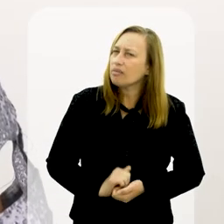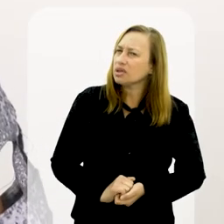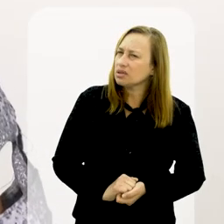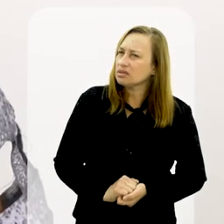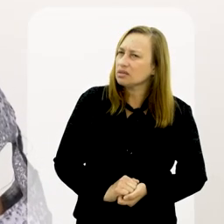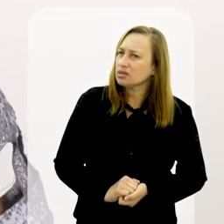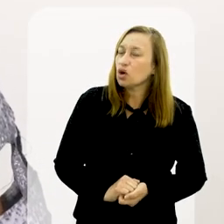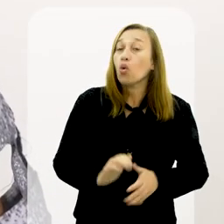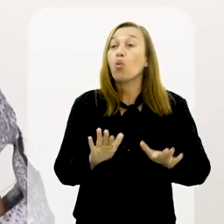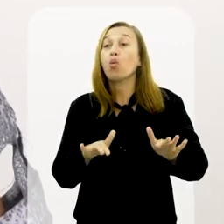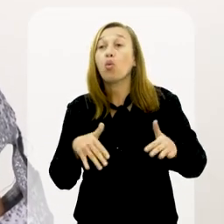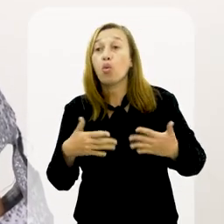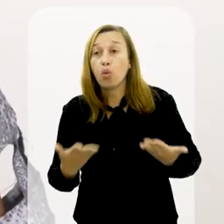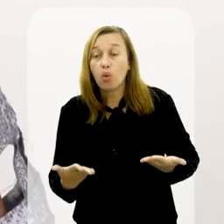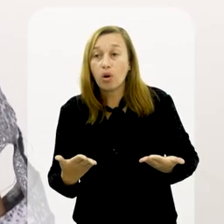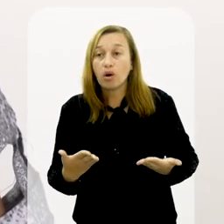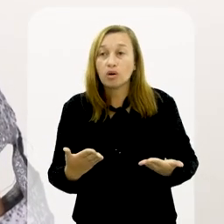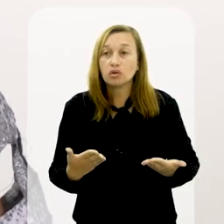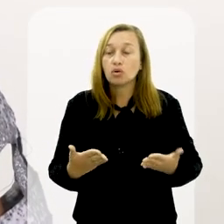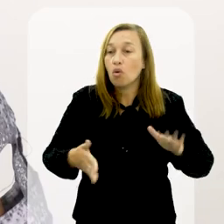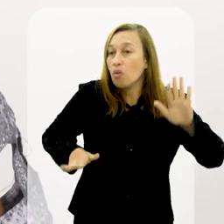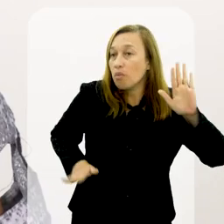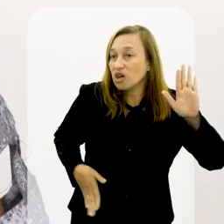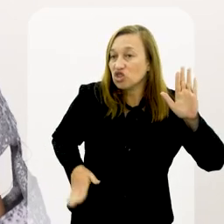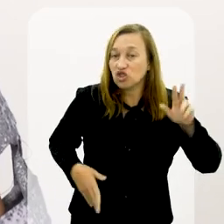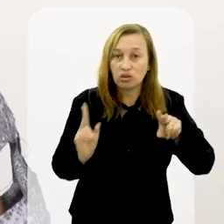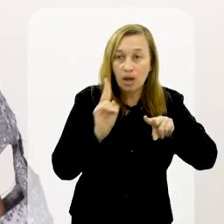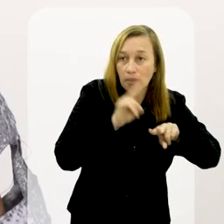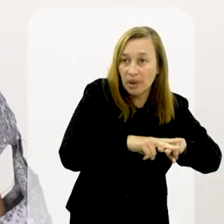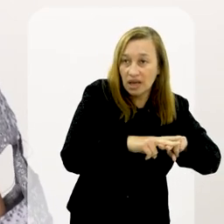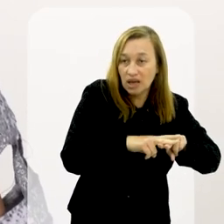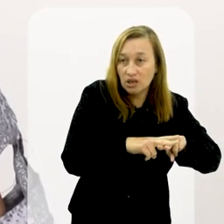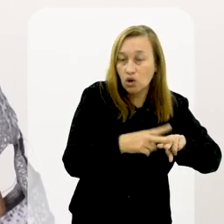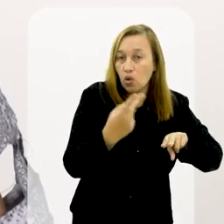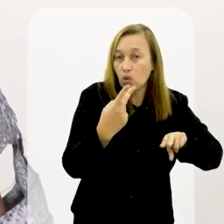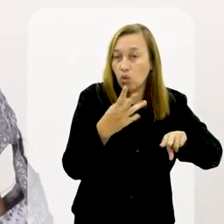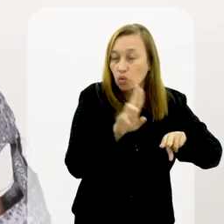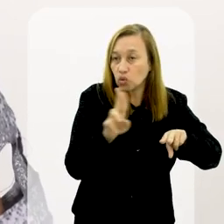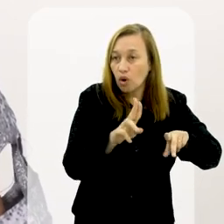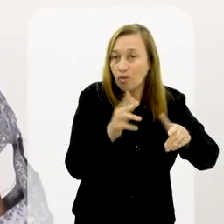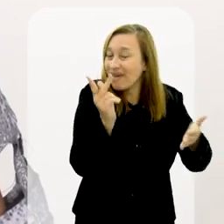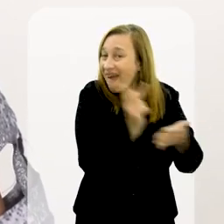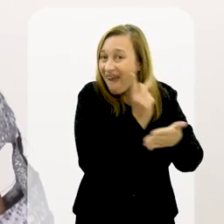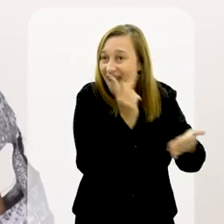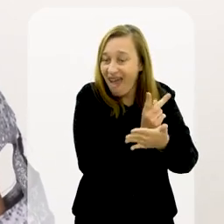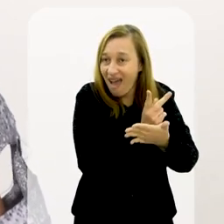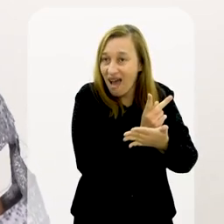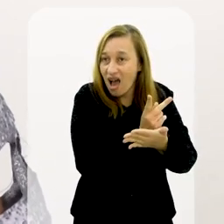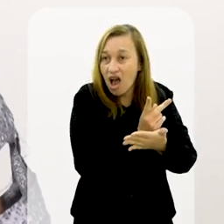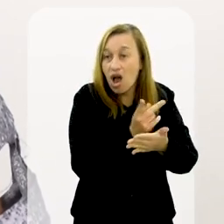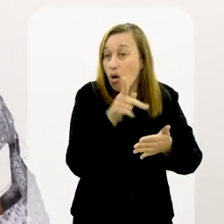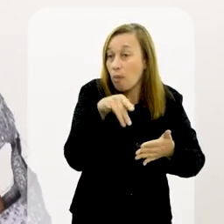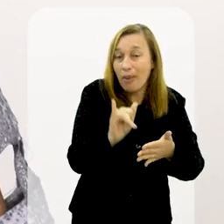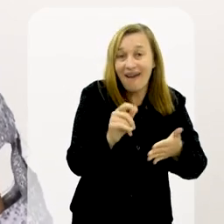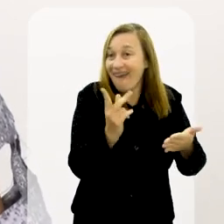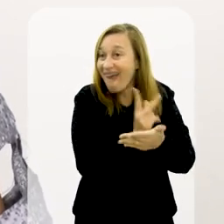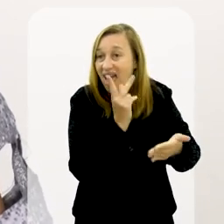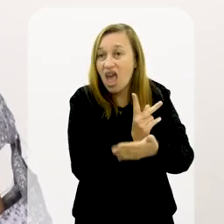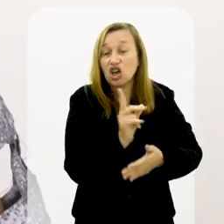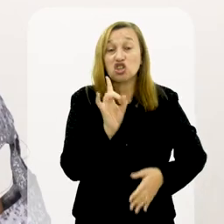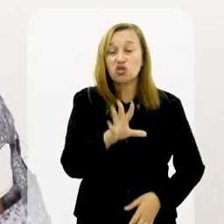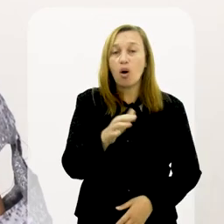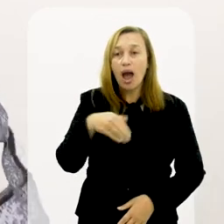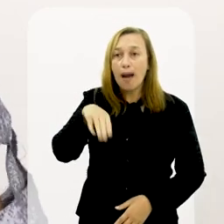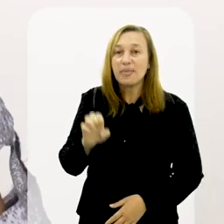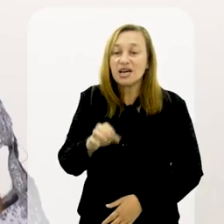Você, jornalista, você sabe disso, né? Quando o emelhante é preso, ele dá o nome dele errado, ele dá o nome do pai